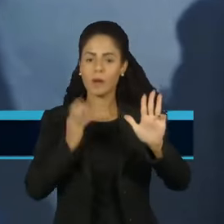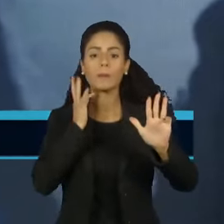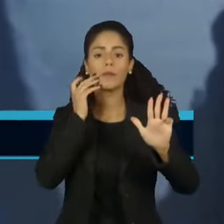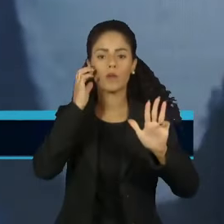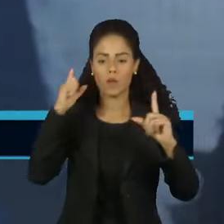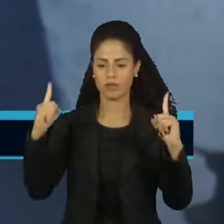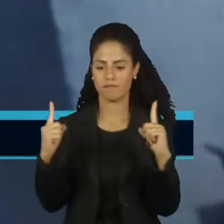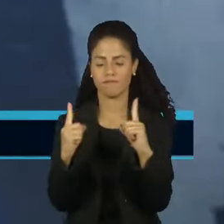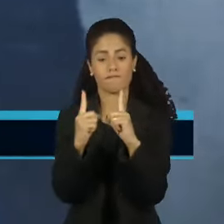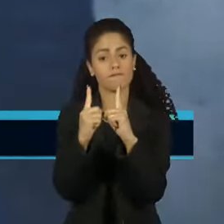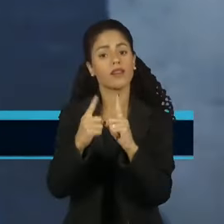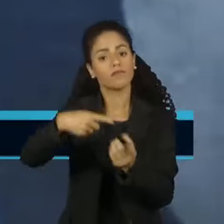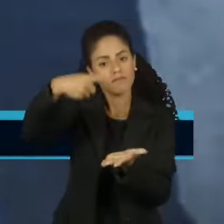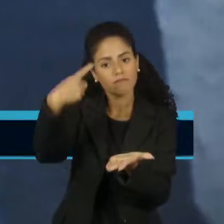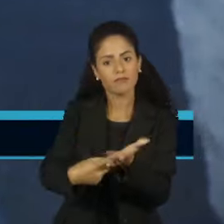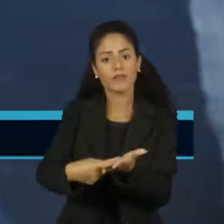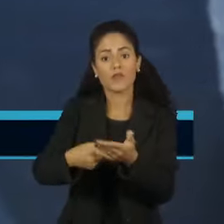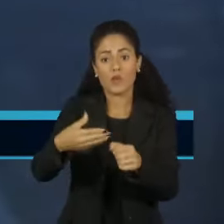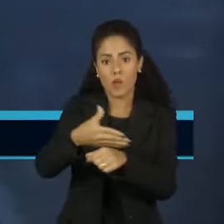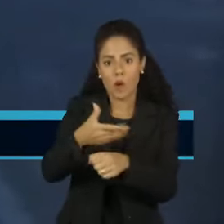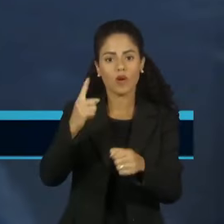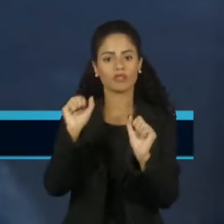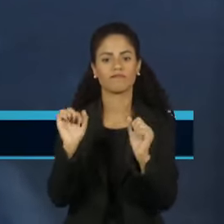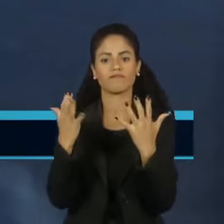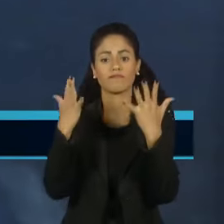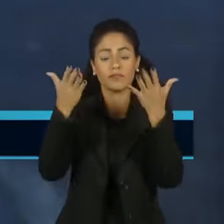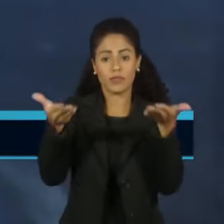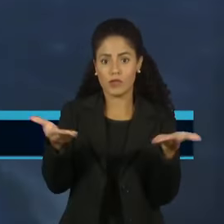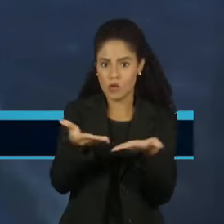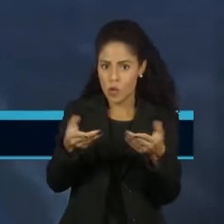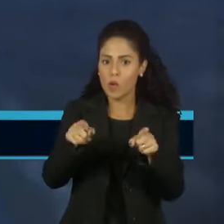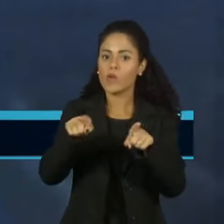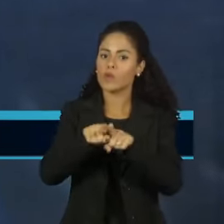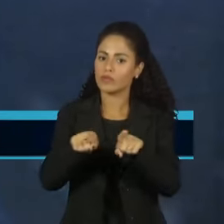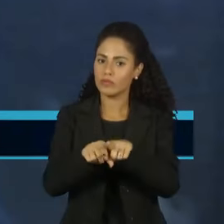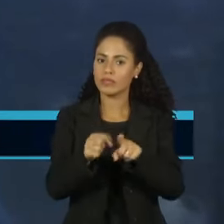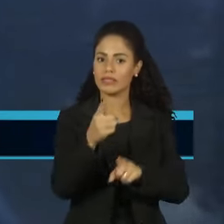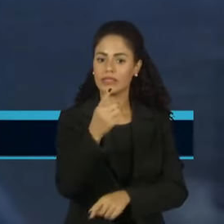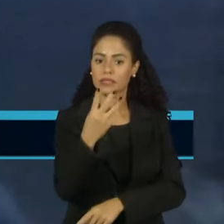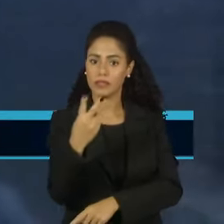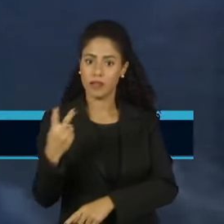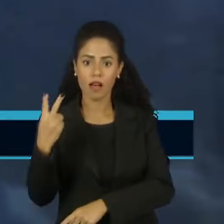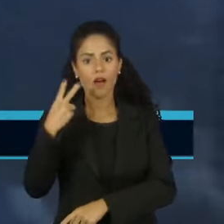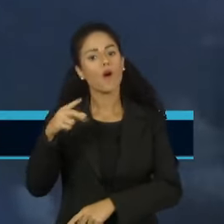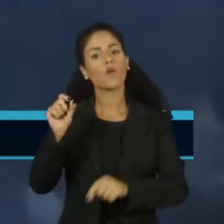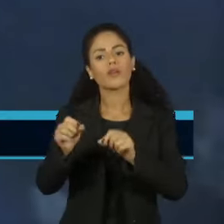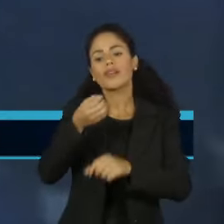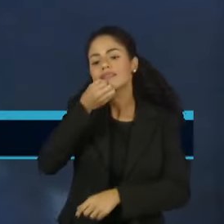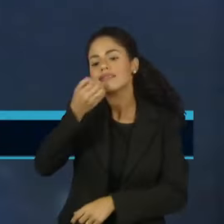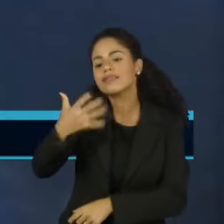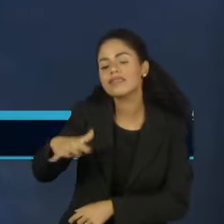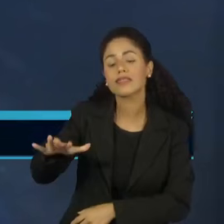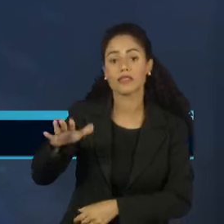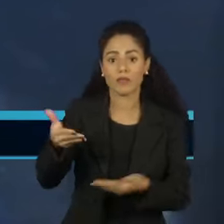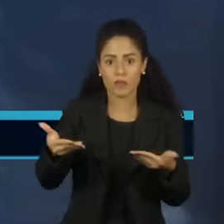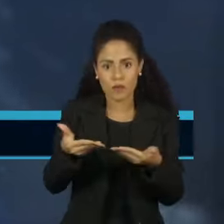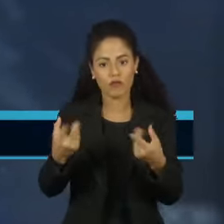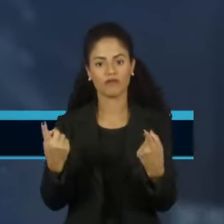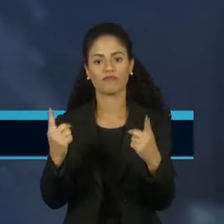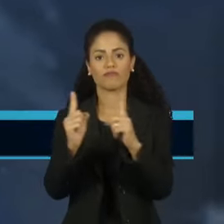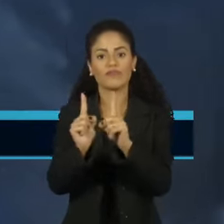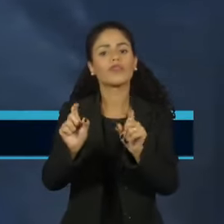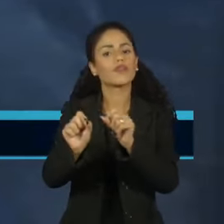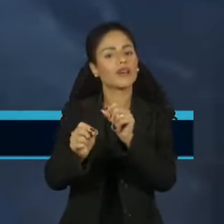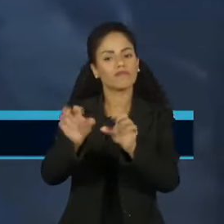Tarcísio de Freitas, participaram das comemorações dos 132 anos do Porto de Santos e anunciaram a parceria